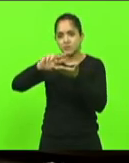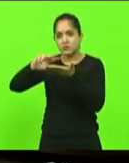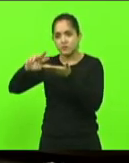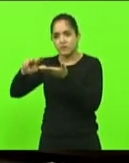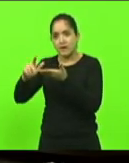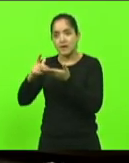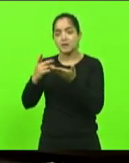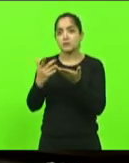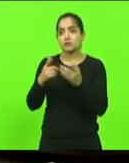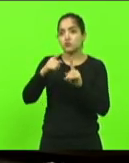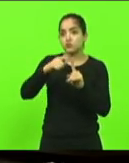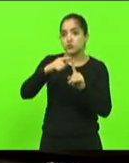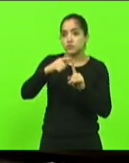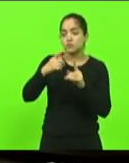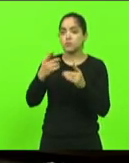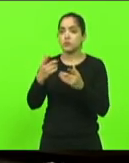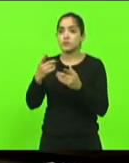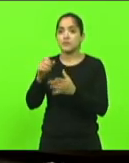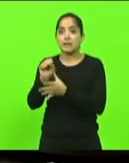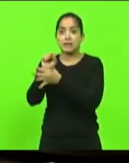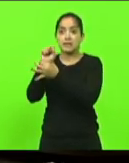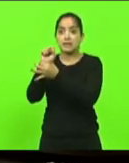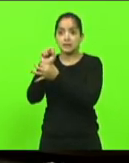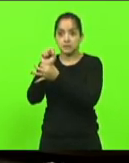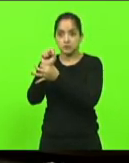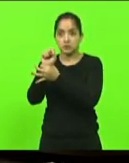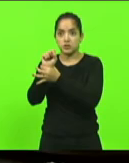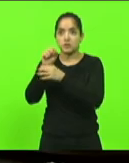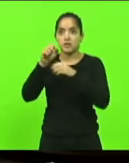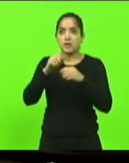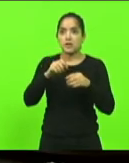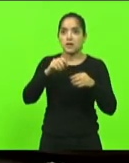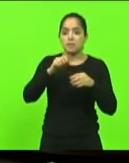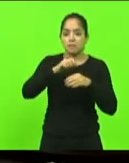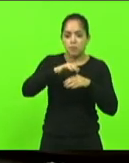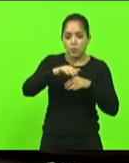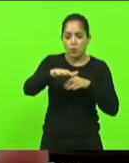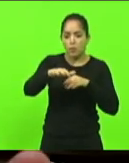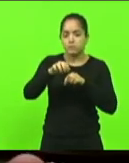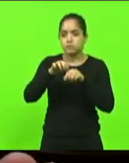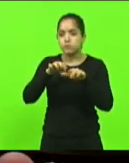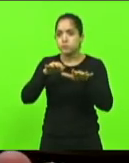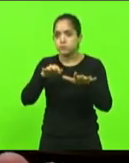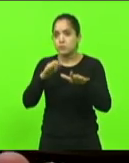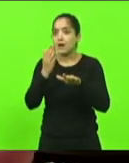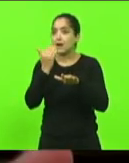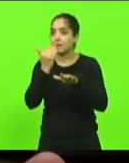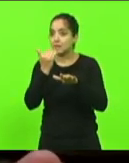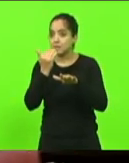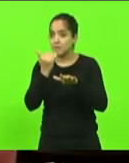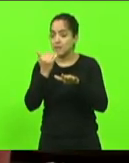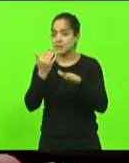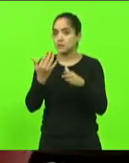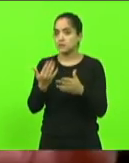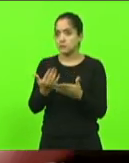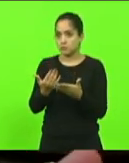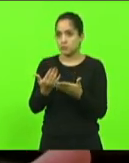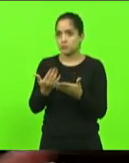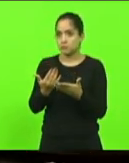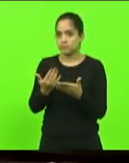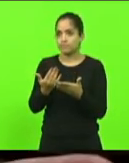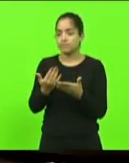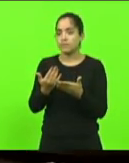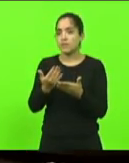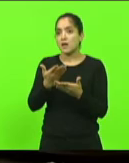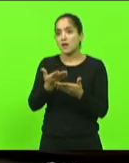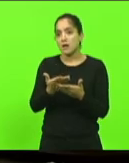garantir a polinização portanto alimento para o sustento